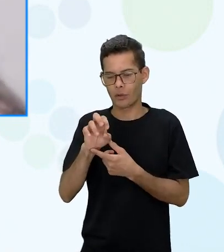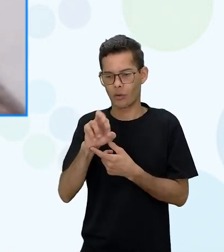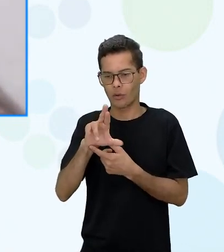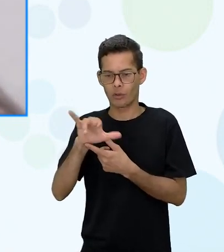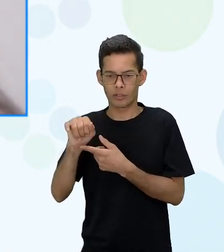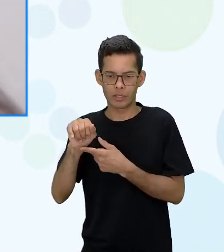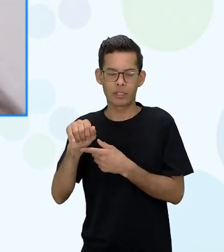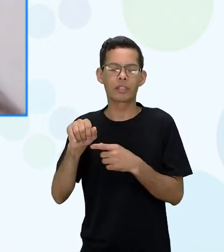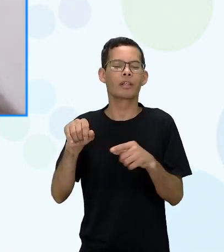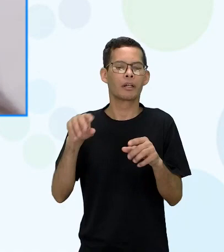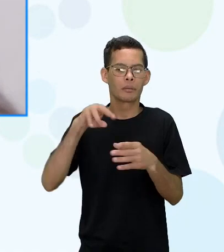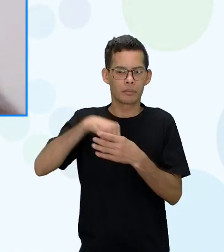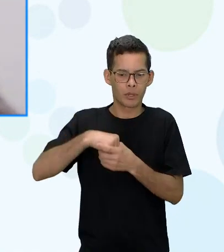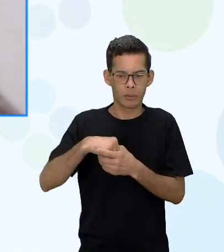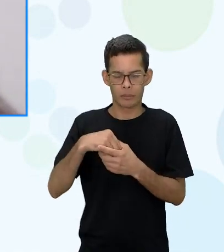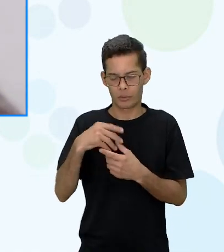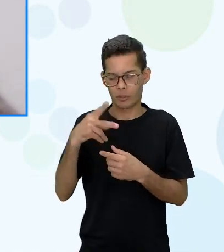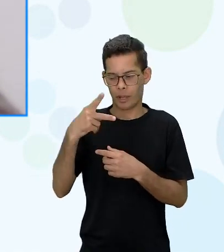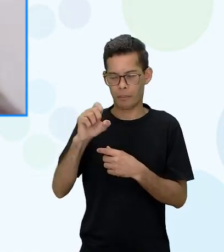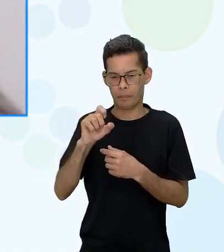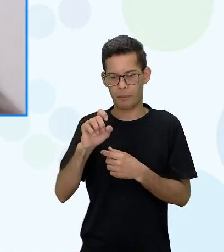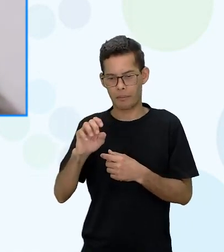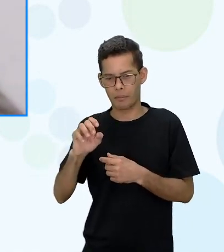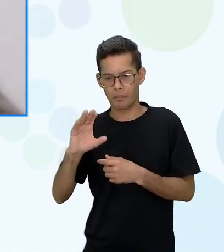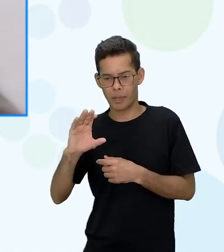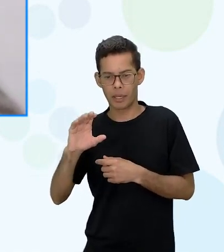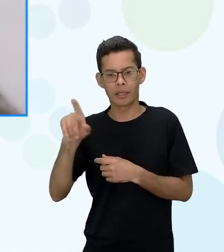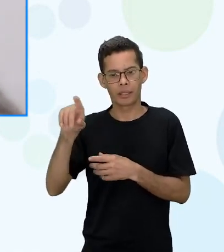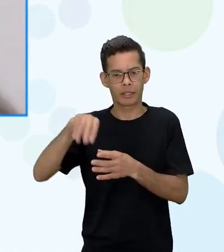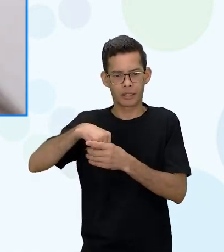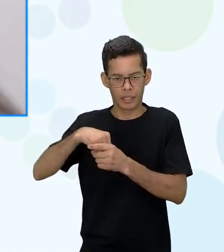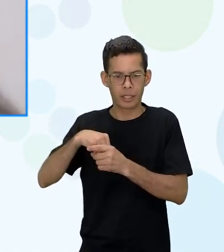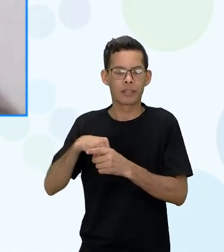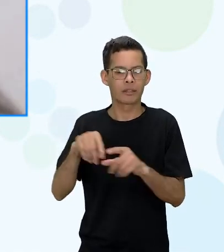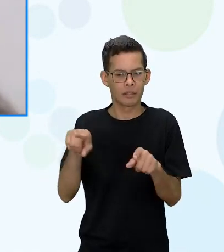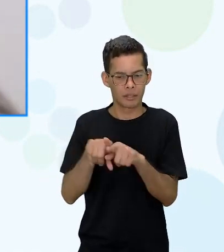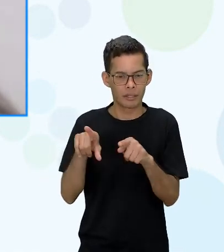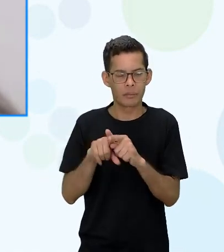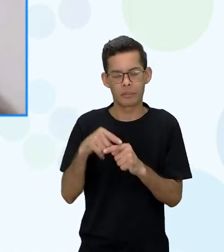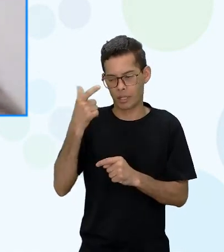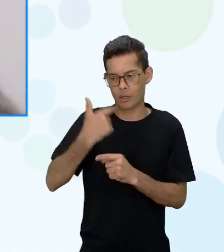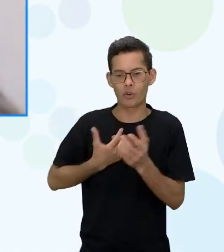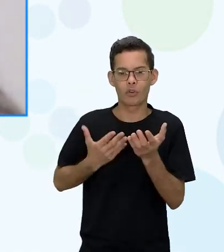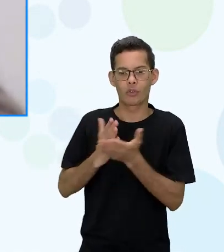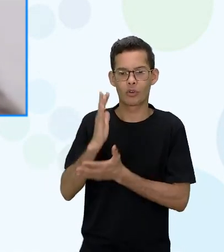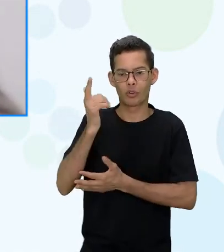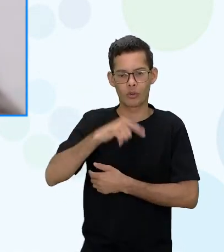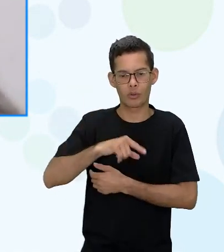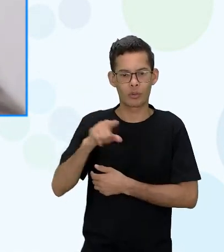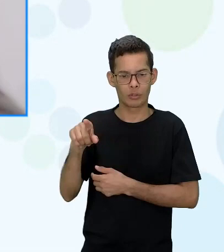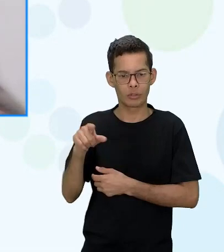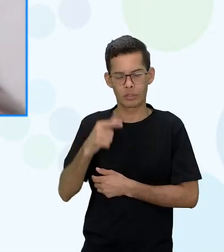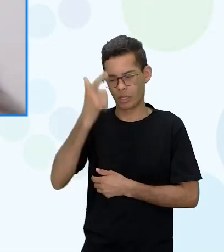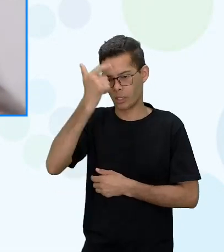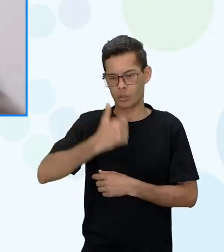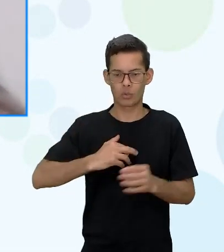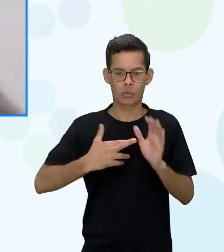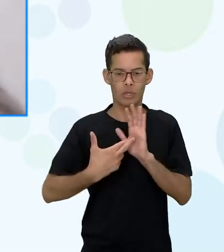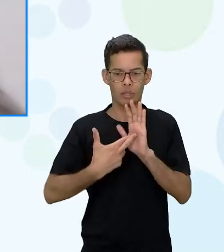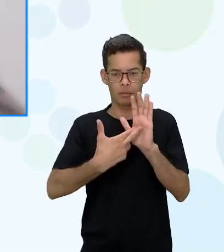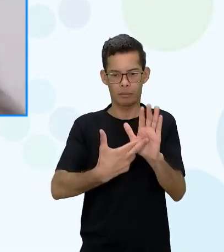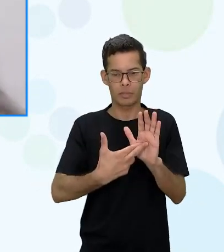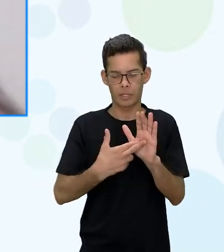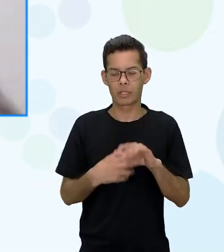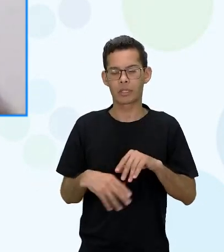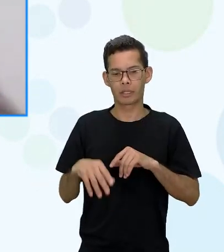pessoal de Suzano porque eu acabei ganhando aquela enquete que eu passei Edivane eu sou a representante dos